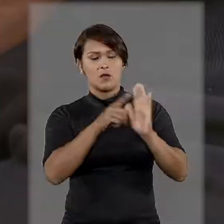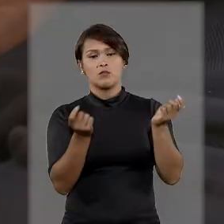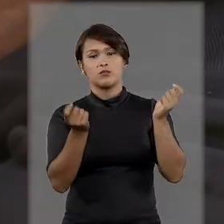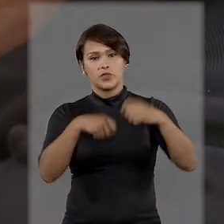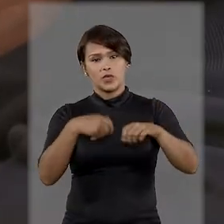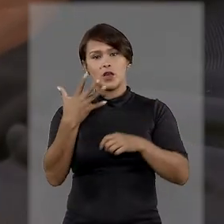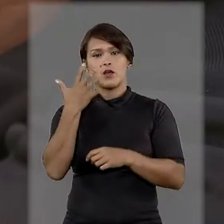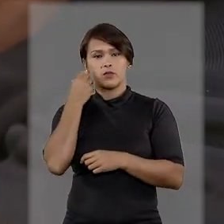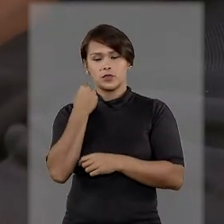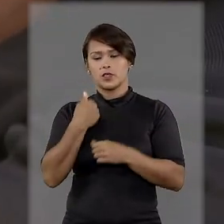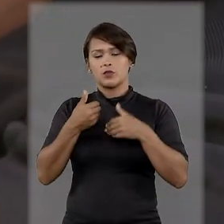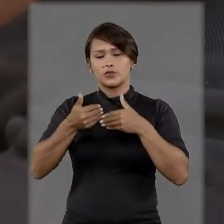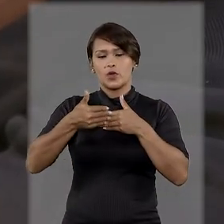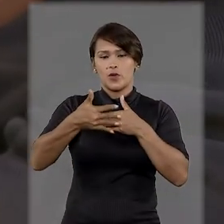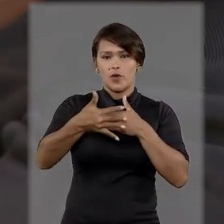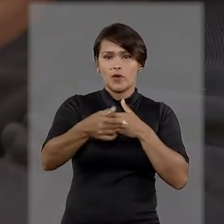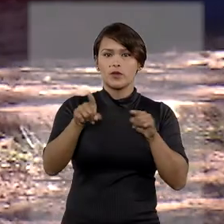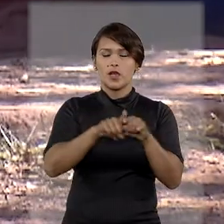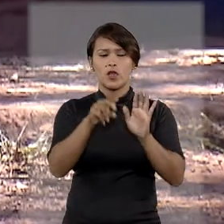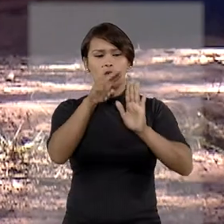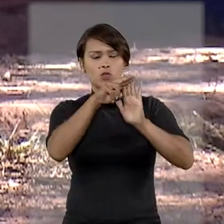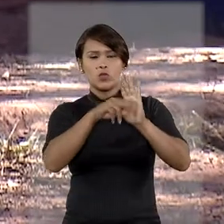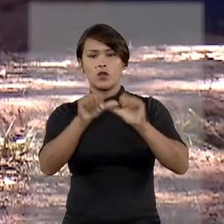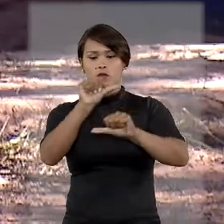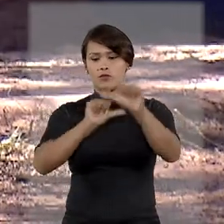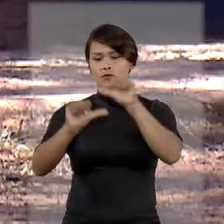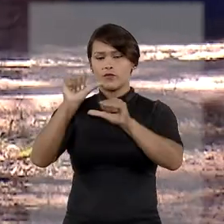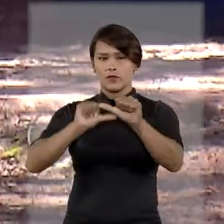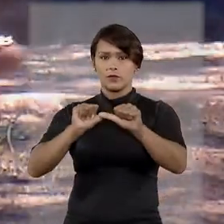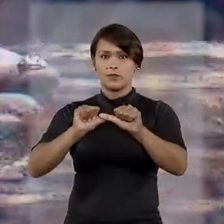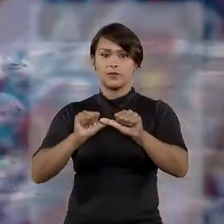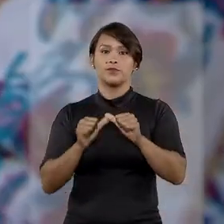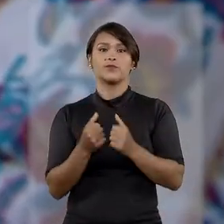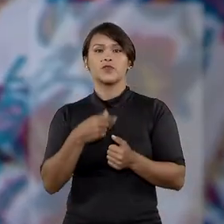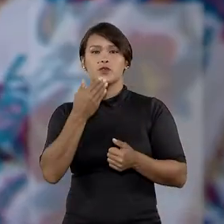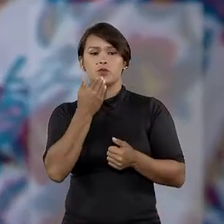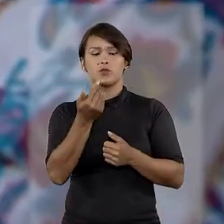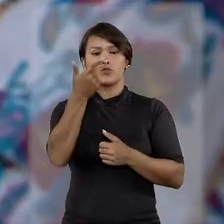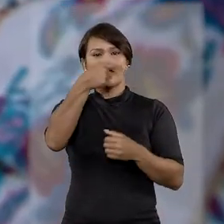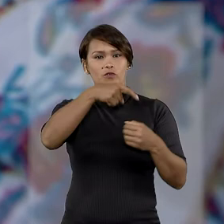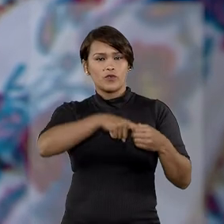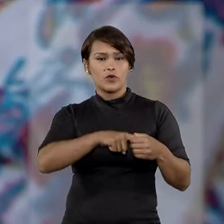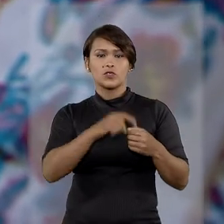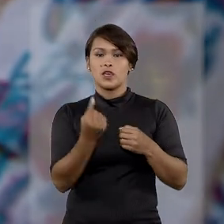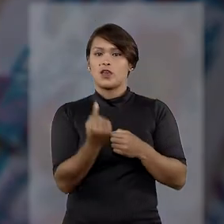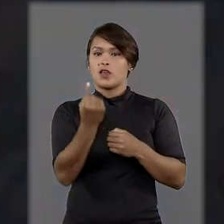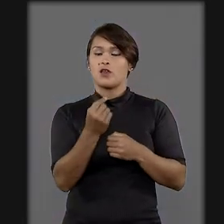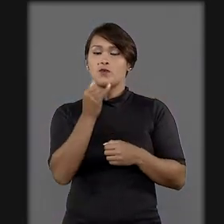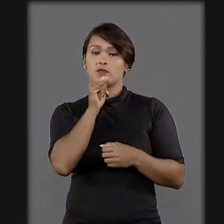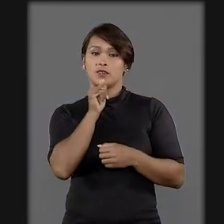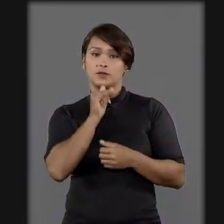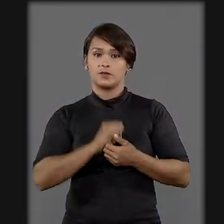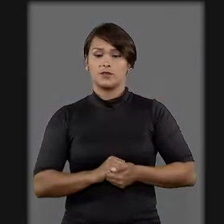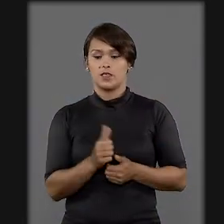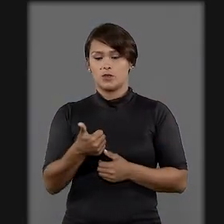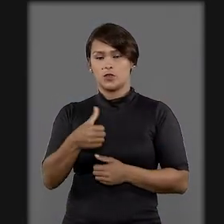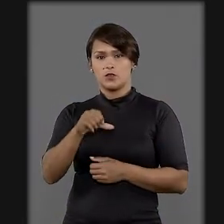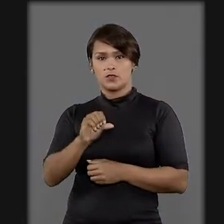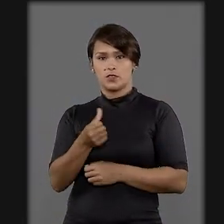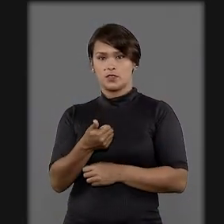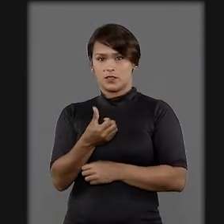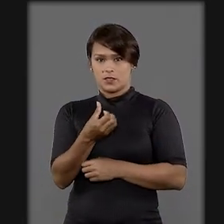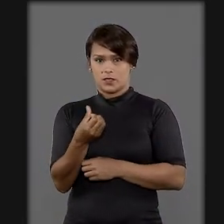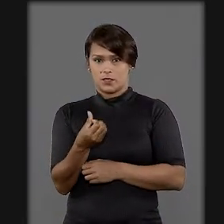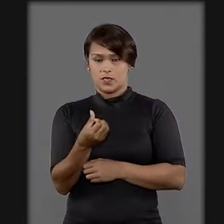adoção e, ao longo dos anos, algumas normas passaram por mudanças. A revogação de adoção é um exemplo. Em